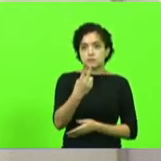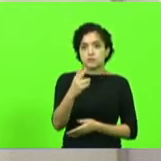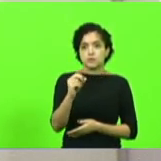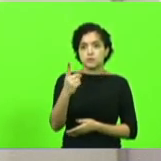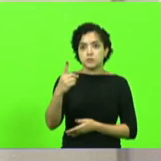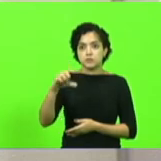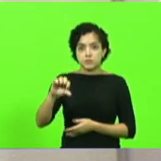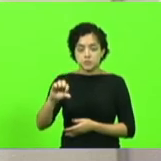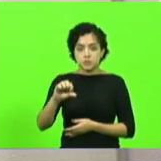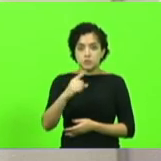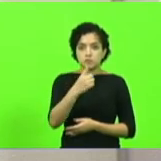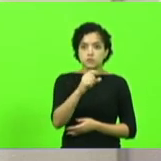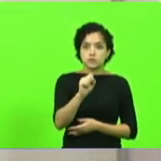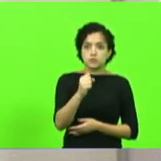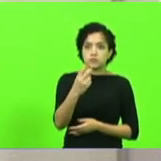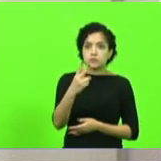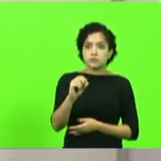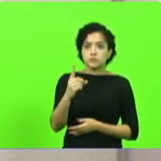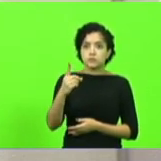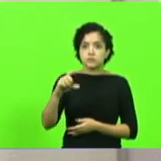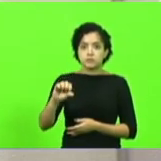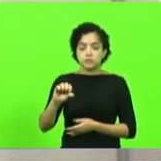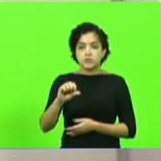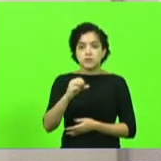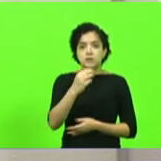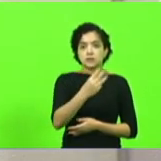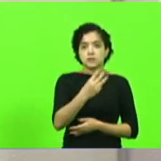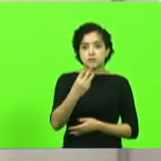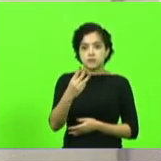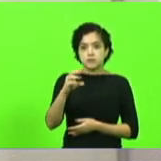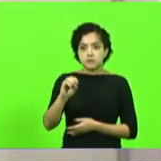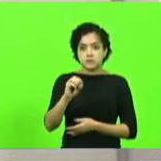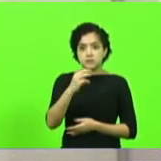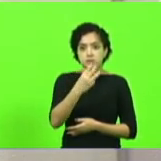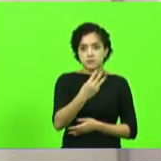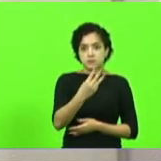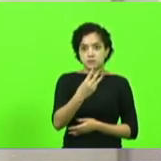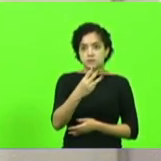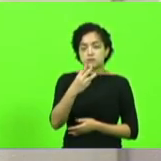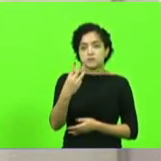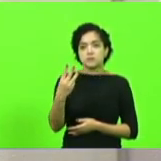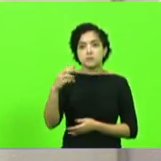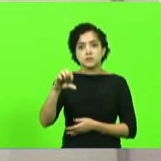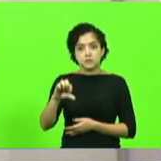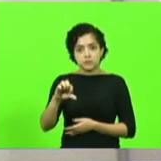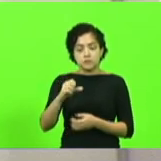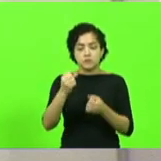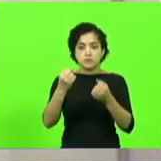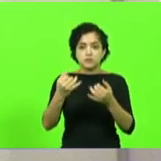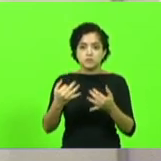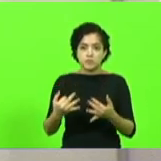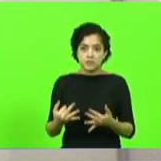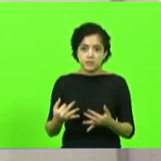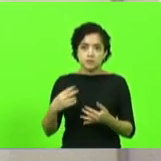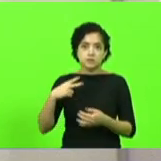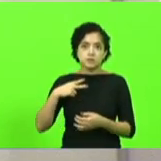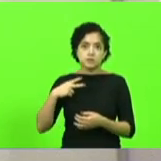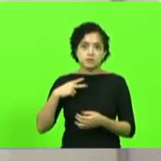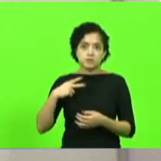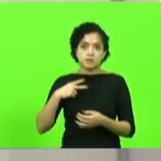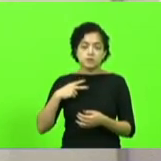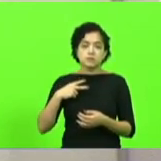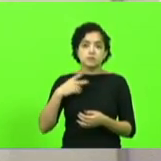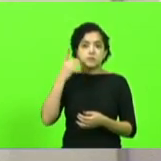.2020, aos projetos de lei nº 330, 398, 359 e 251 de 2021. Explicações pessoais. Fez uso da palavra o senhor deputado